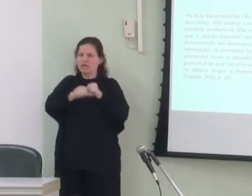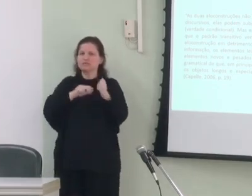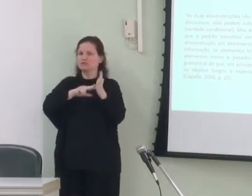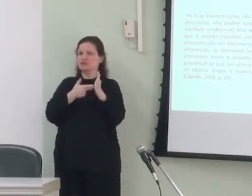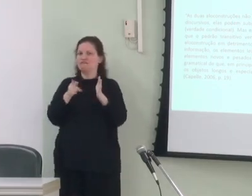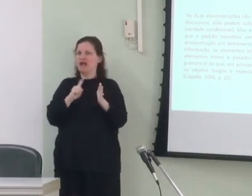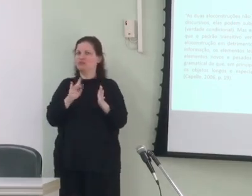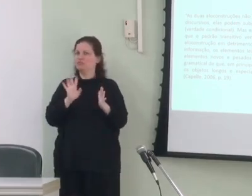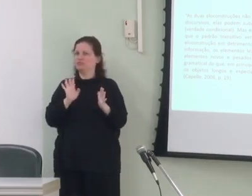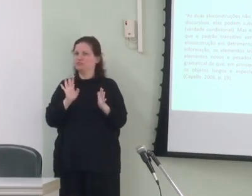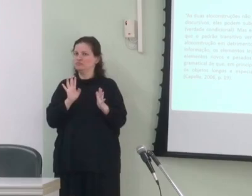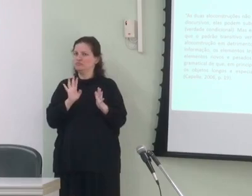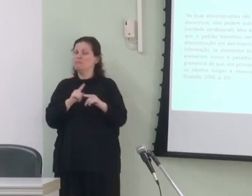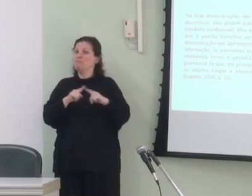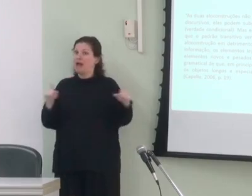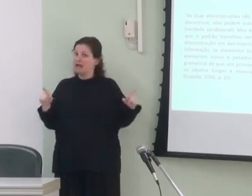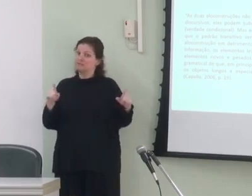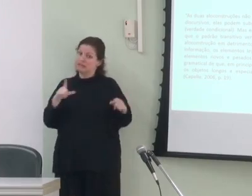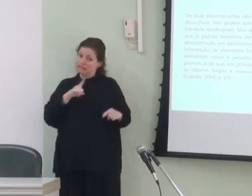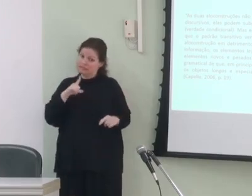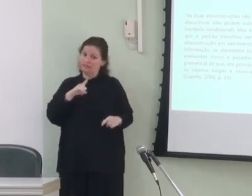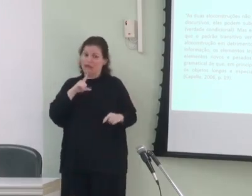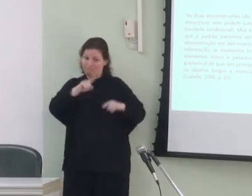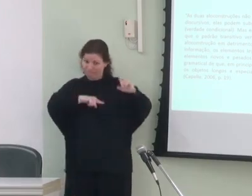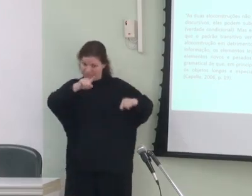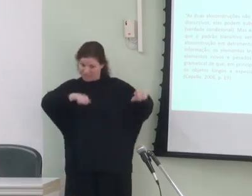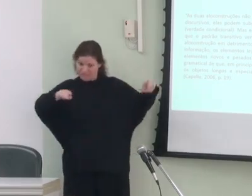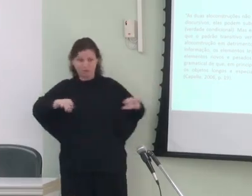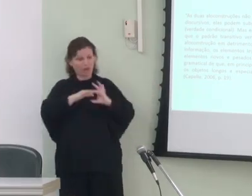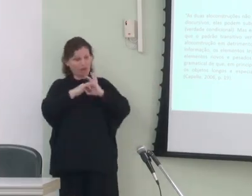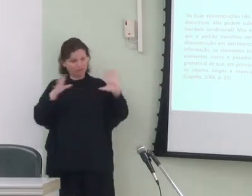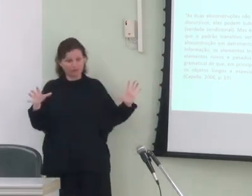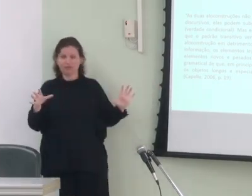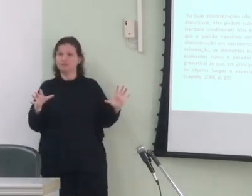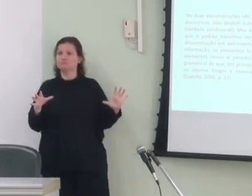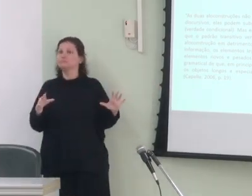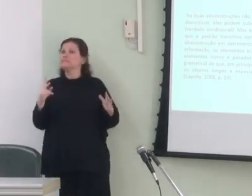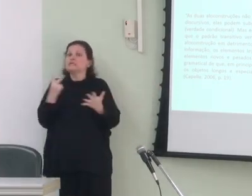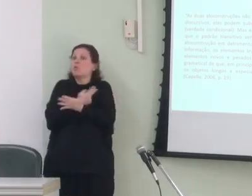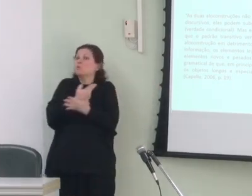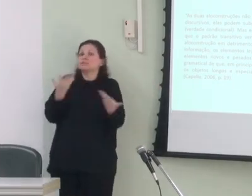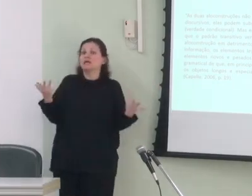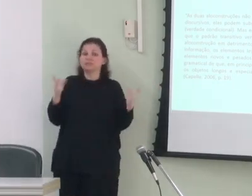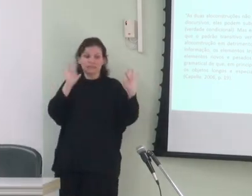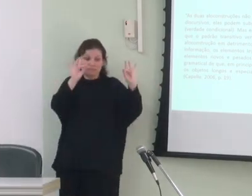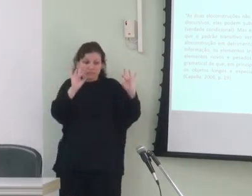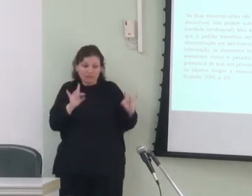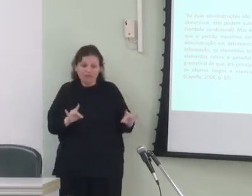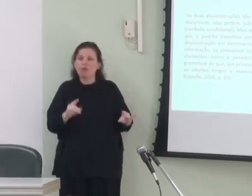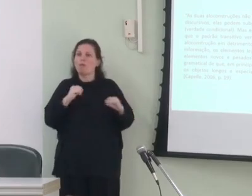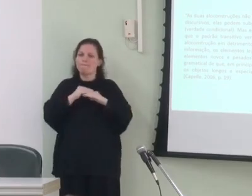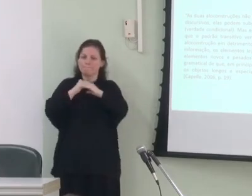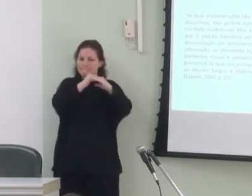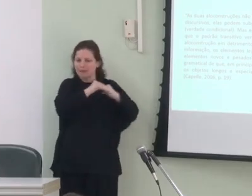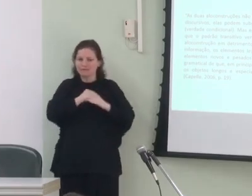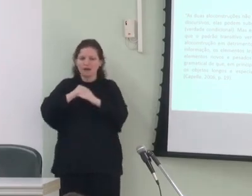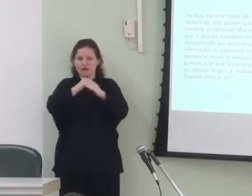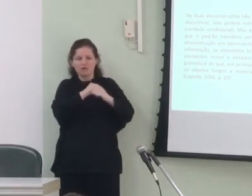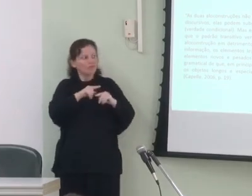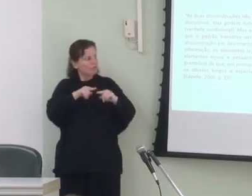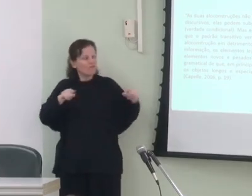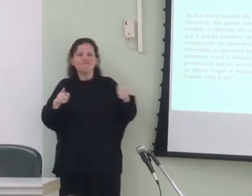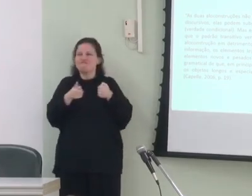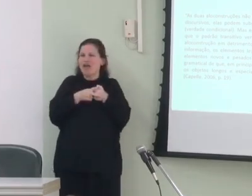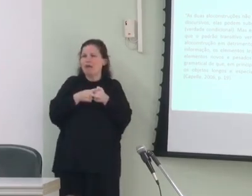significado mas embora haja muita variação livre as circunstâncias específicas em que o padrão transitivo verbo